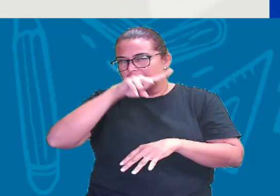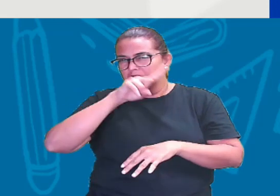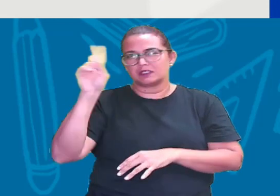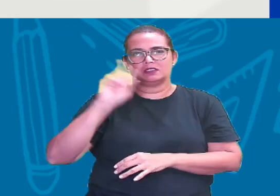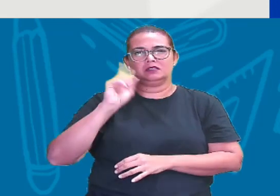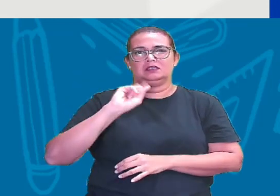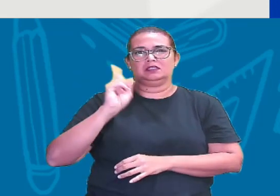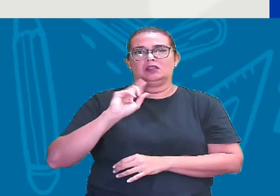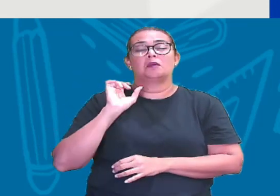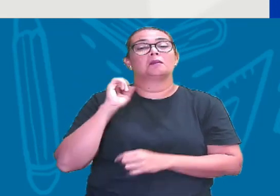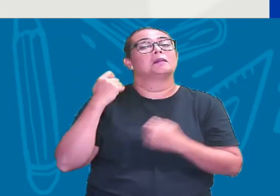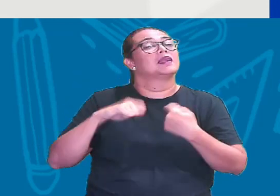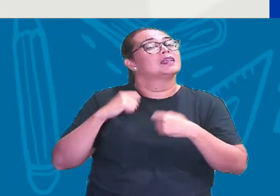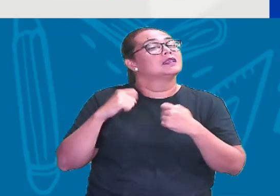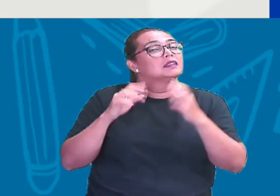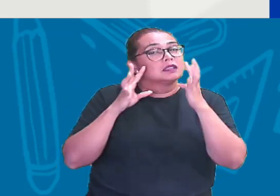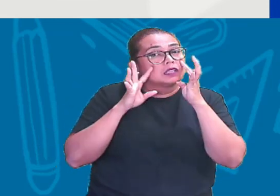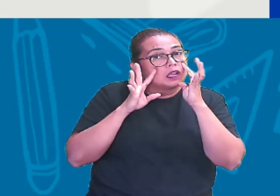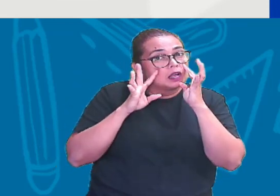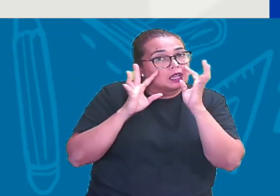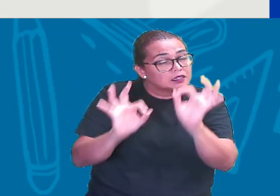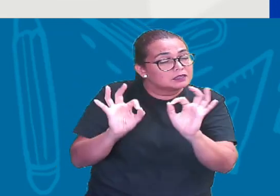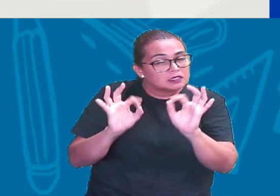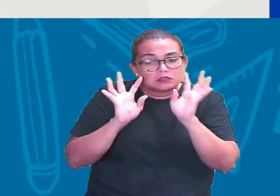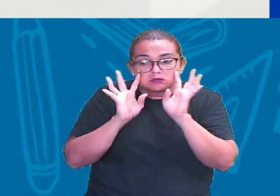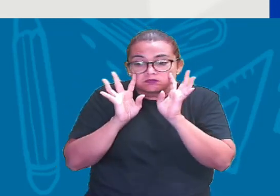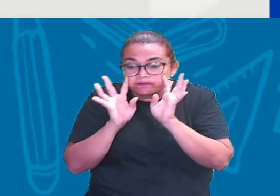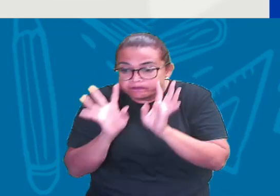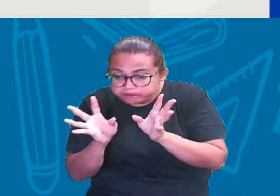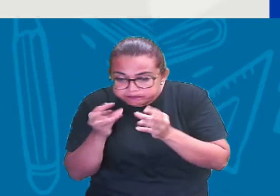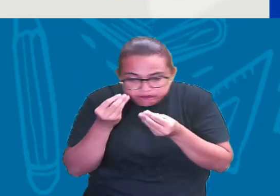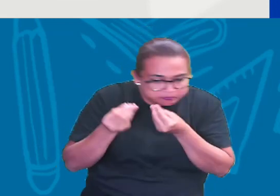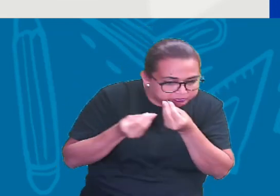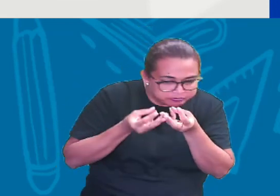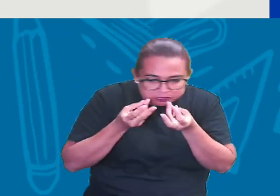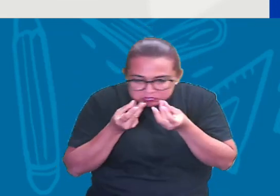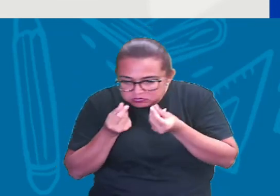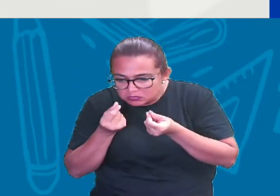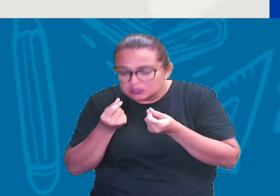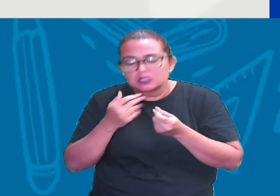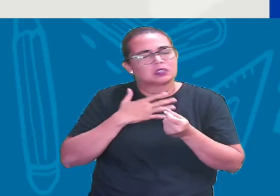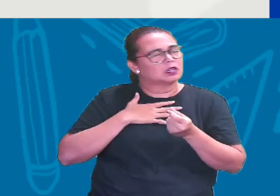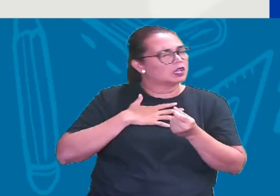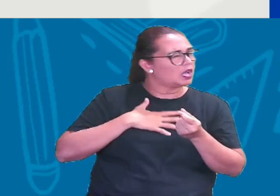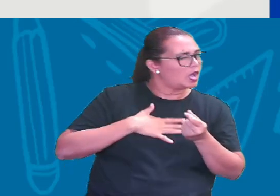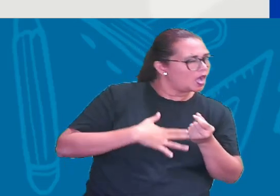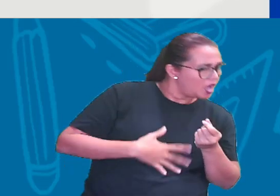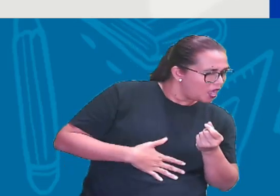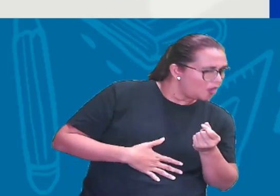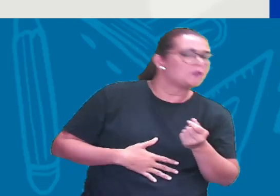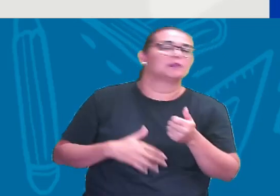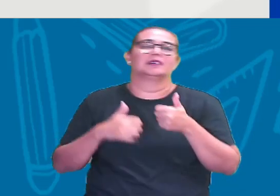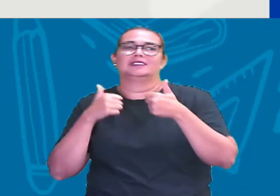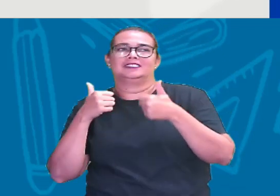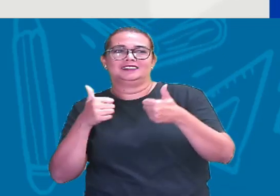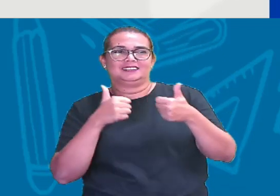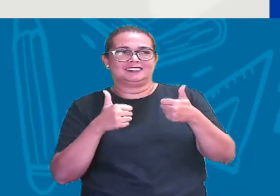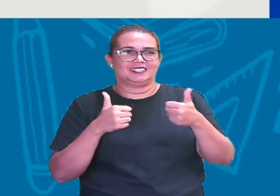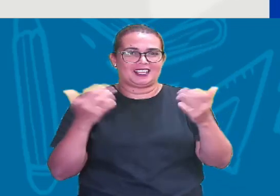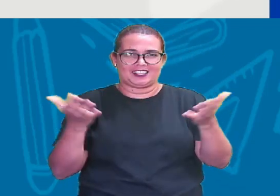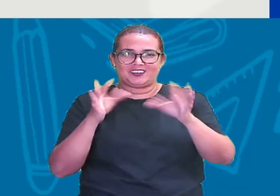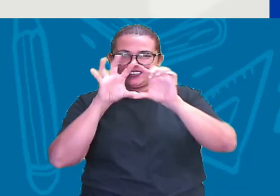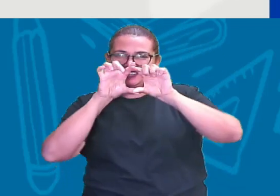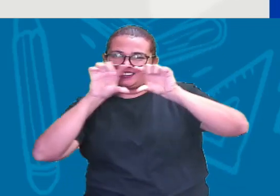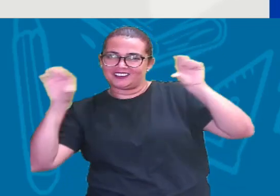assim Ela só requer um pouquinho De nossa atenção E um pouquinho de calma Não é? Então vamos lá para a nossa